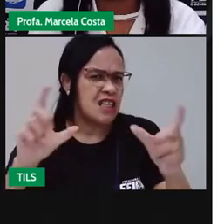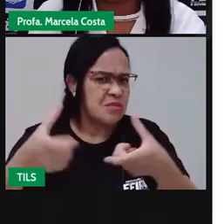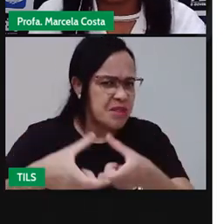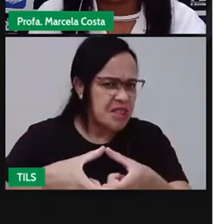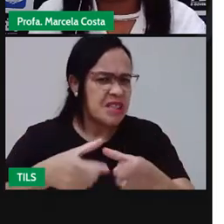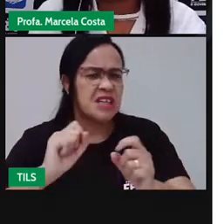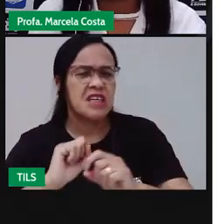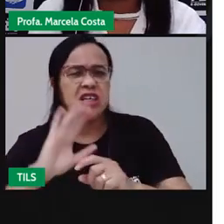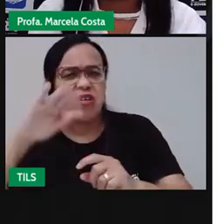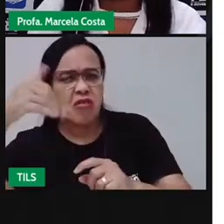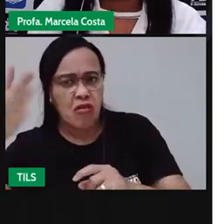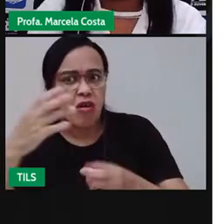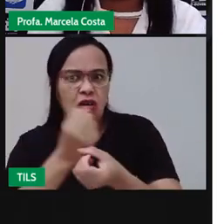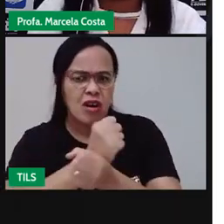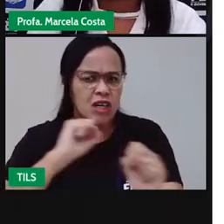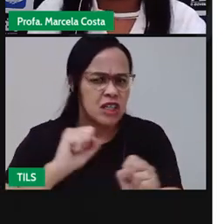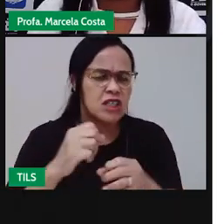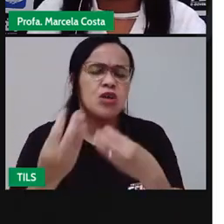e que tem um quintal grande?